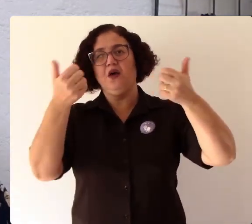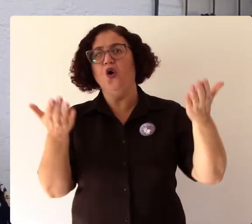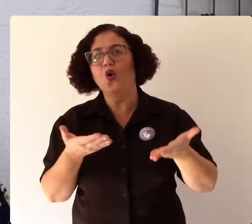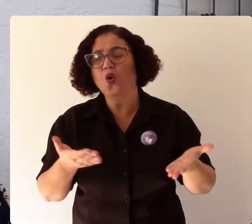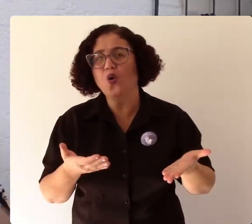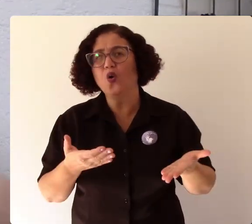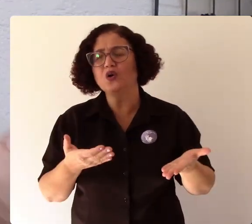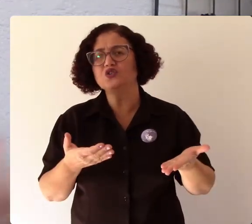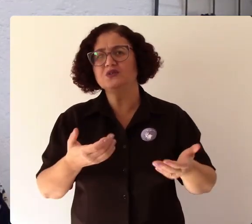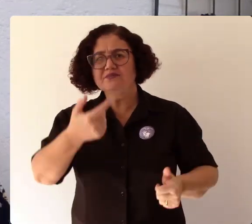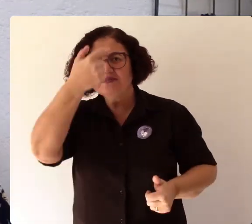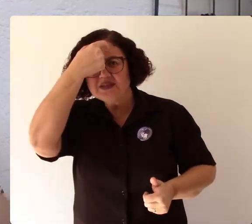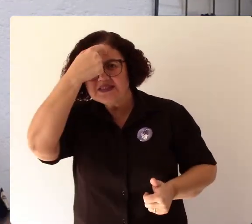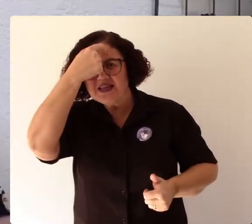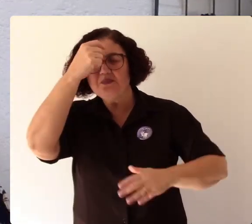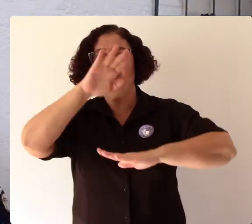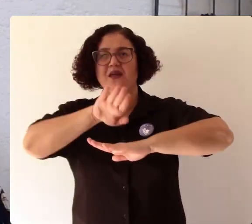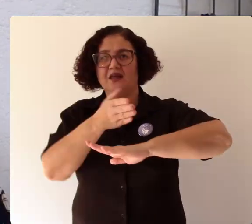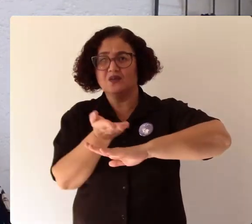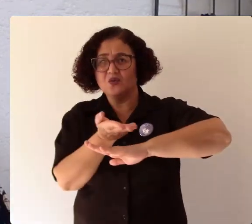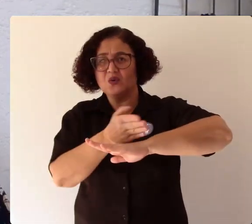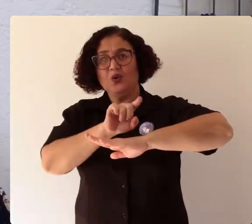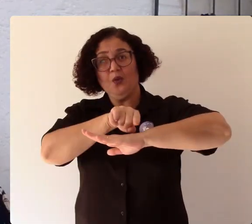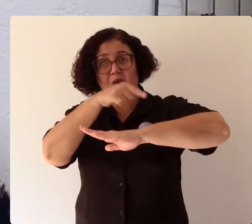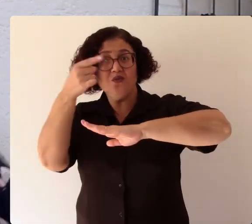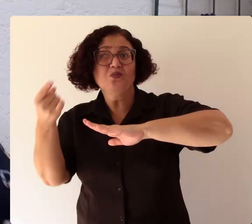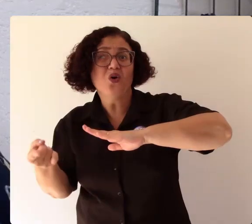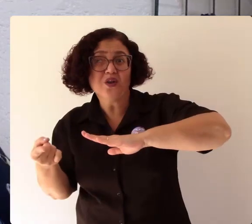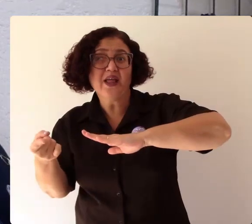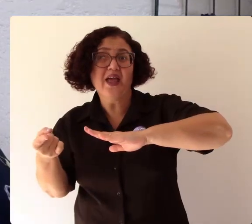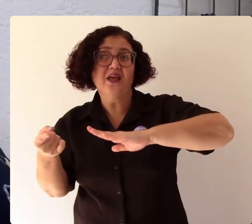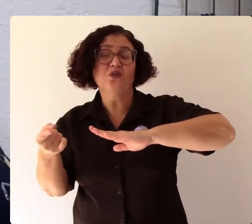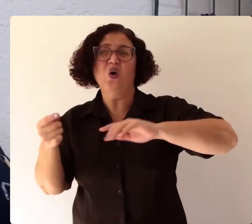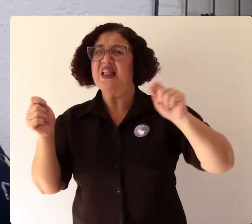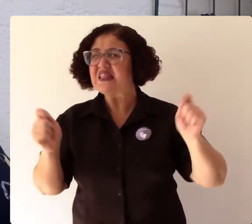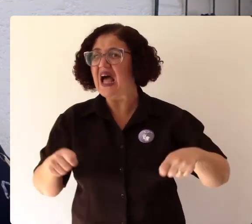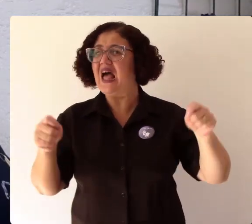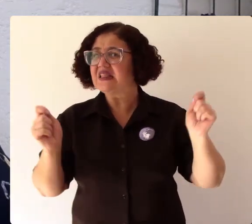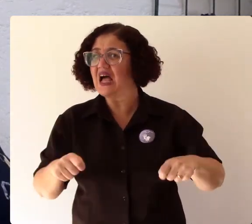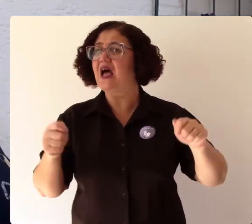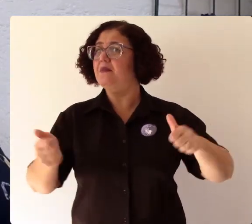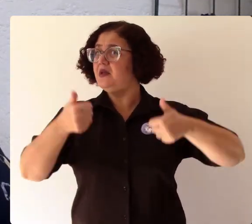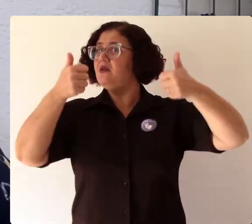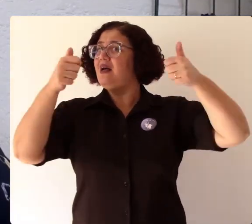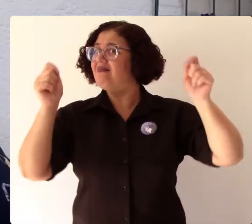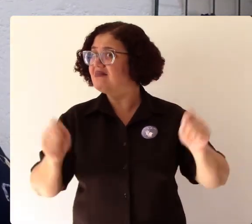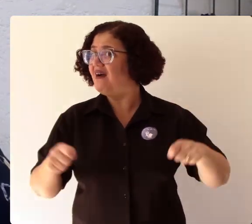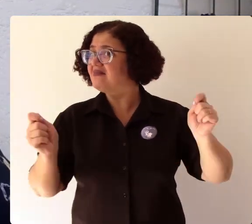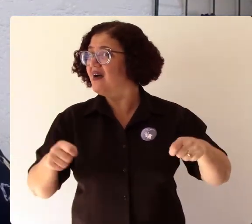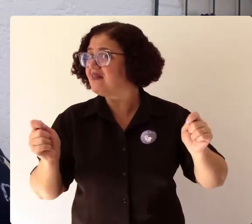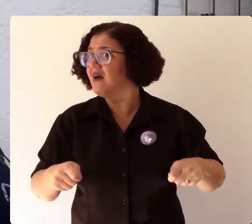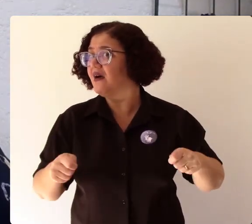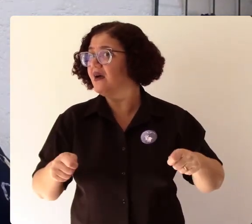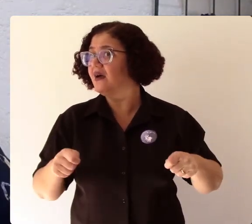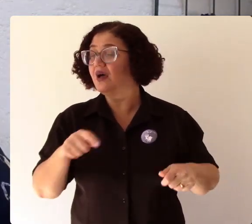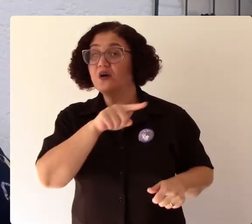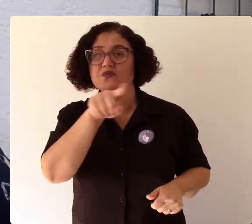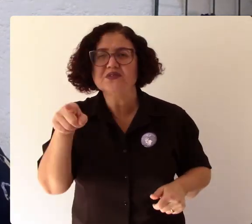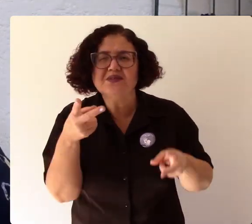digerir a si mesmo e digerir com muita competência é que a gente vai vendo que a saúde mental